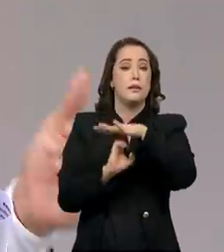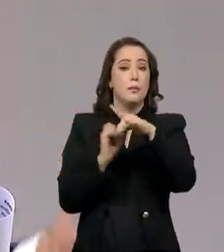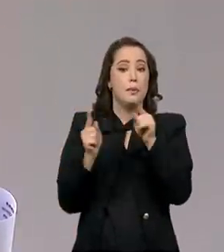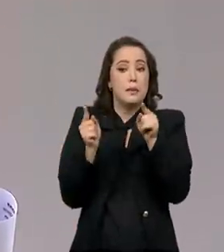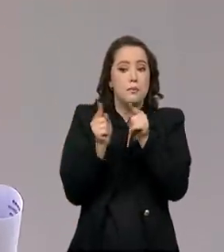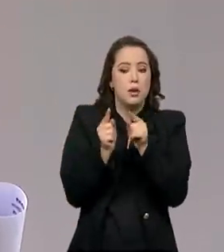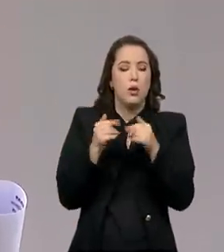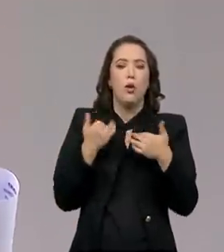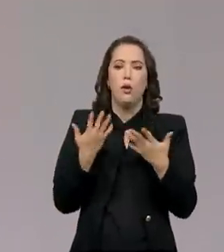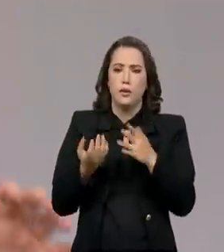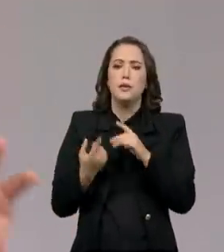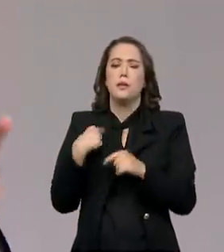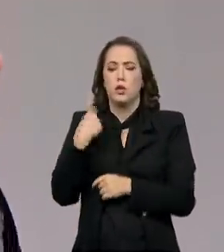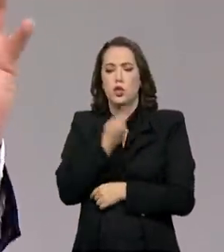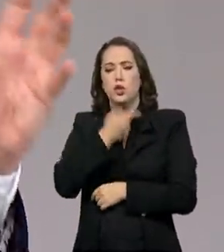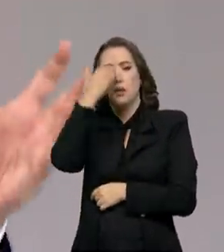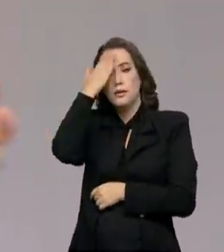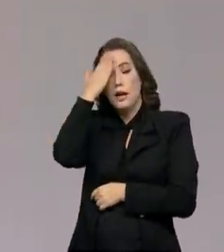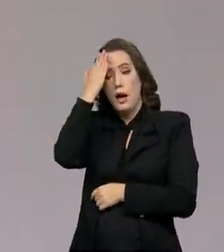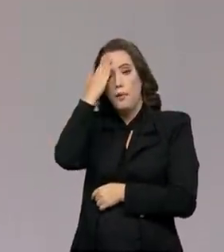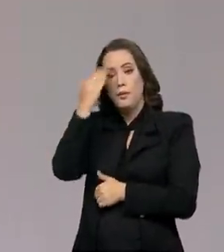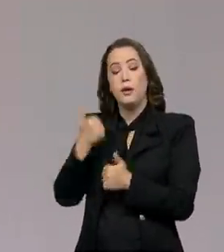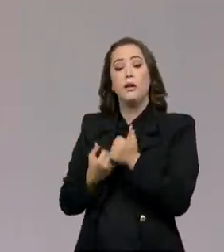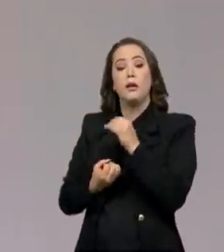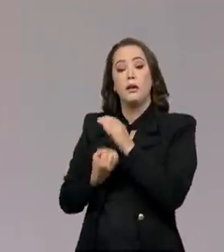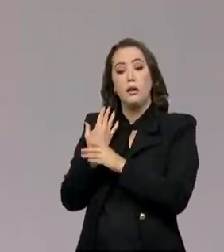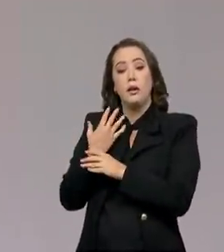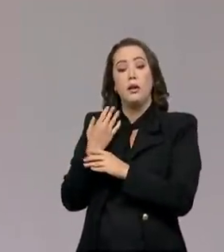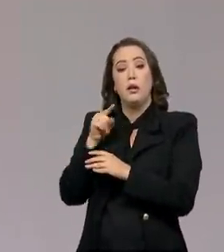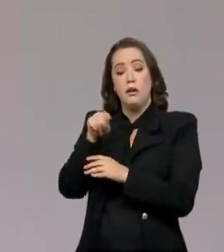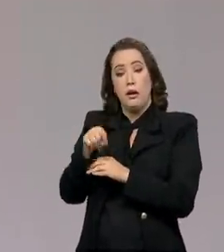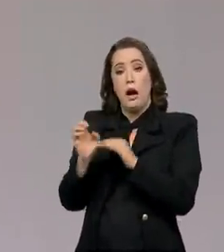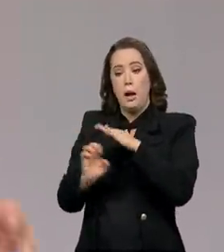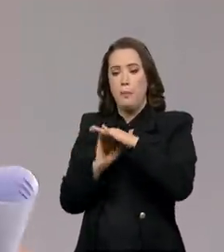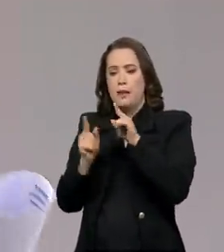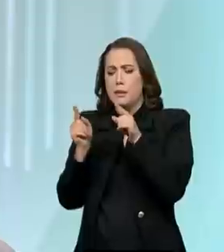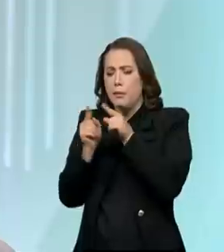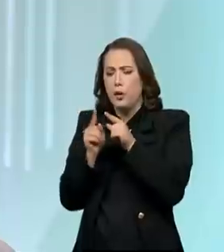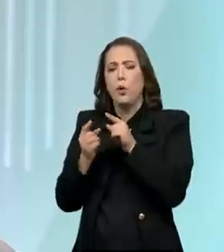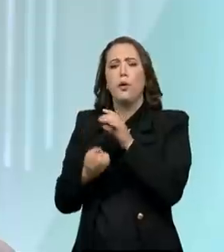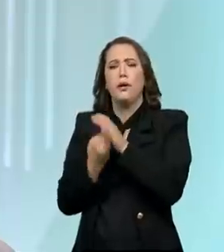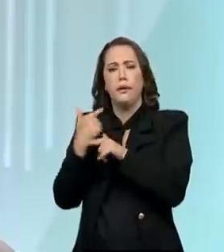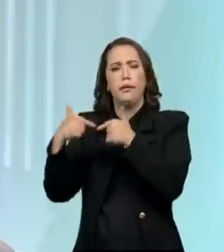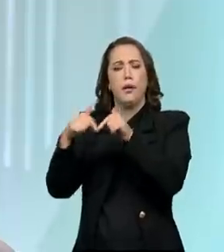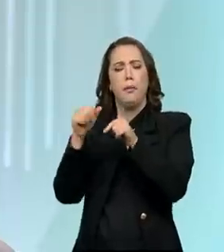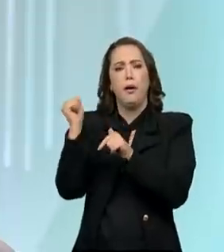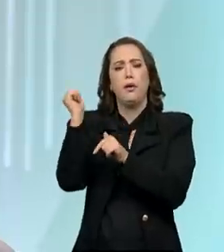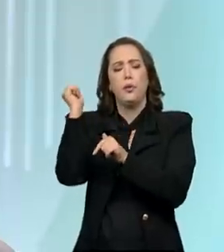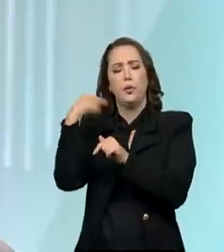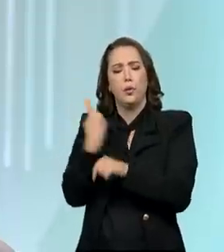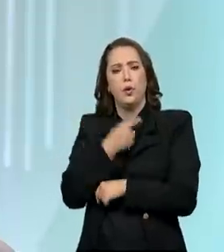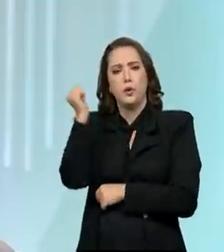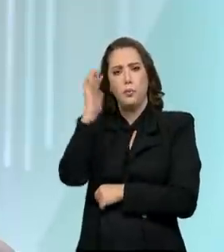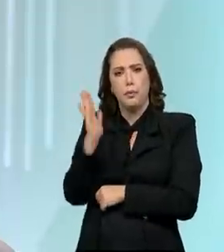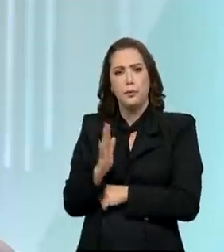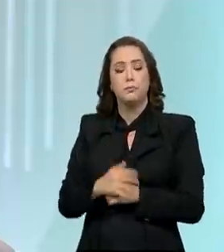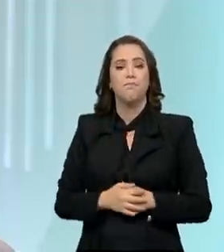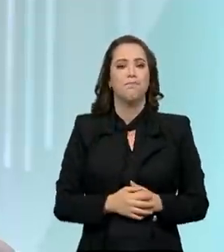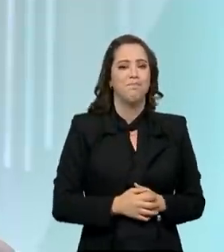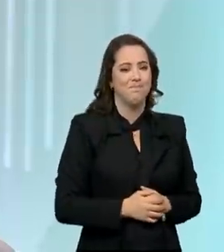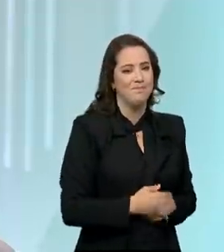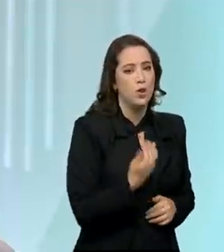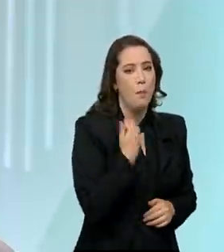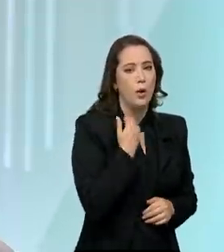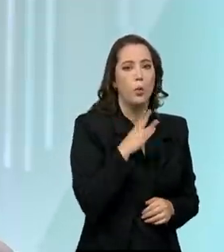emprego e riqueza no país. Como é que é esse trabalho do BNDES? O BNDES apoia tanto a grande